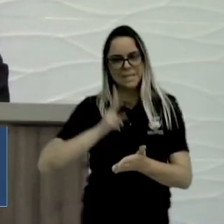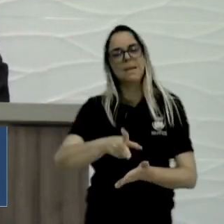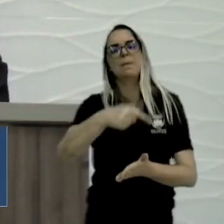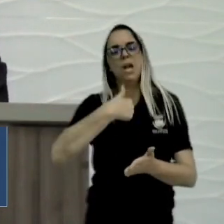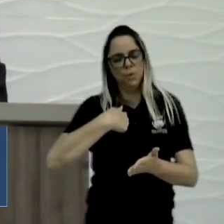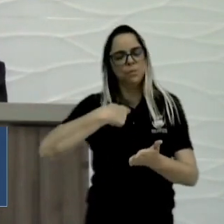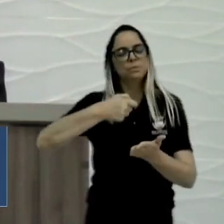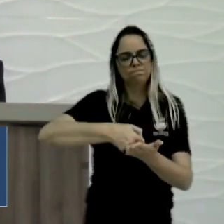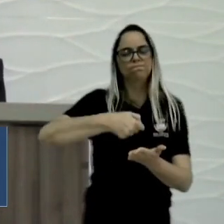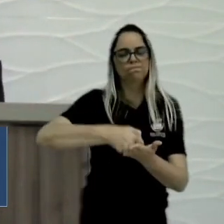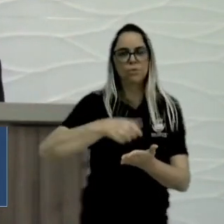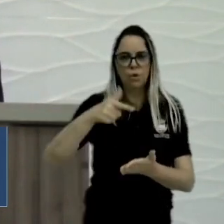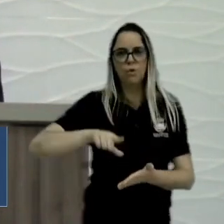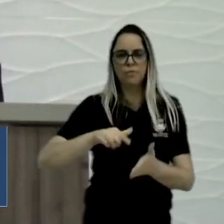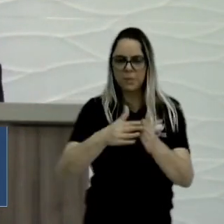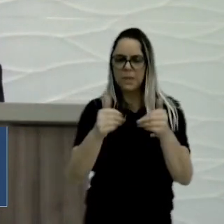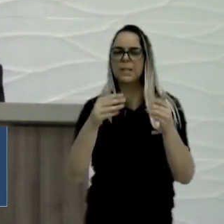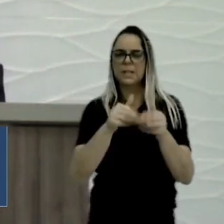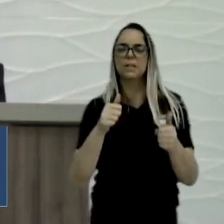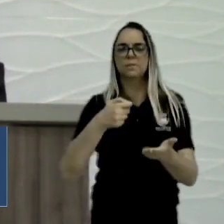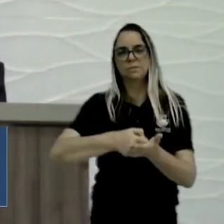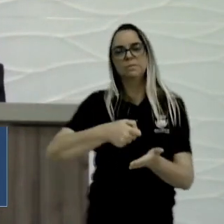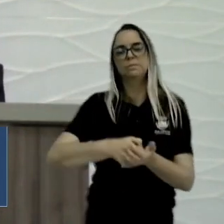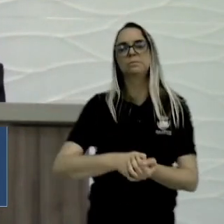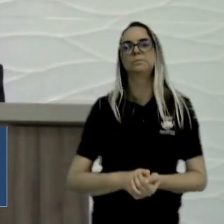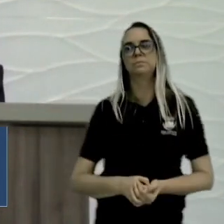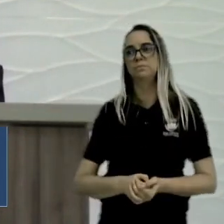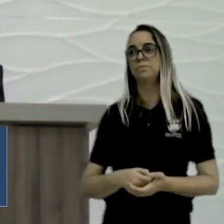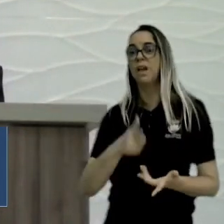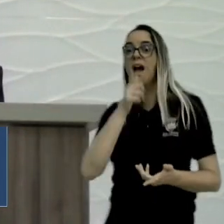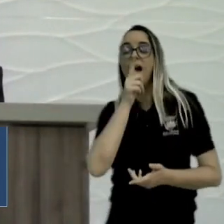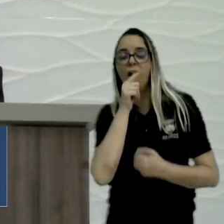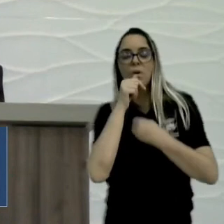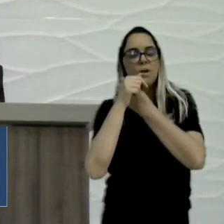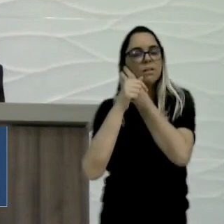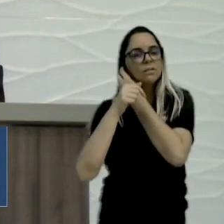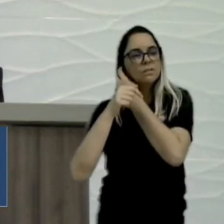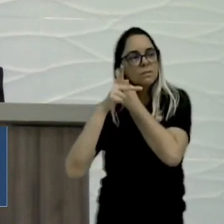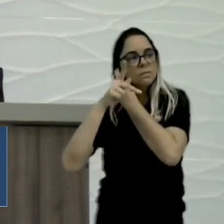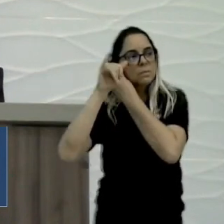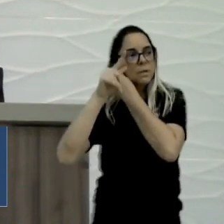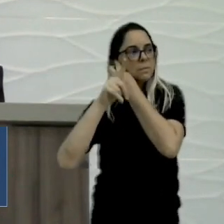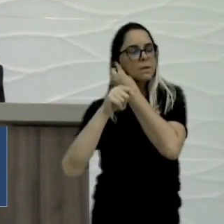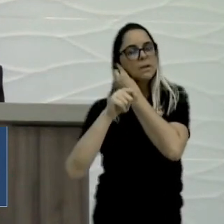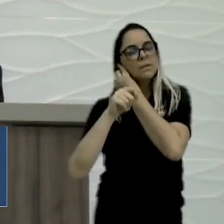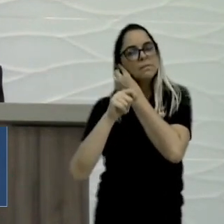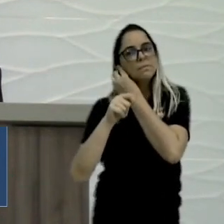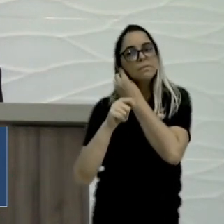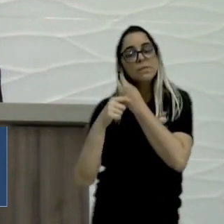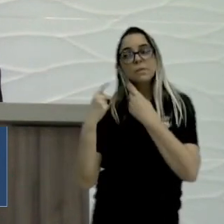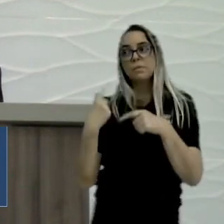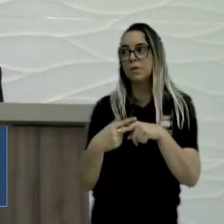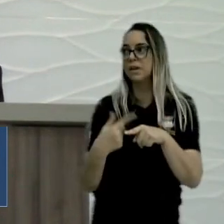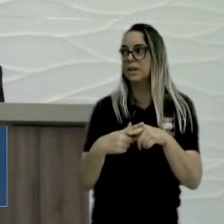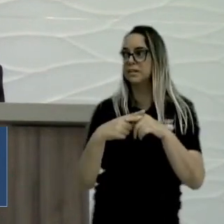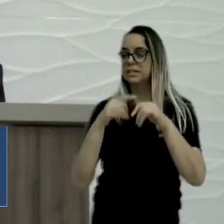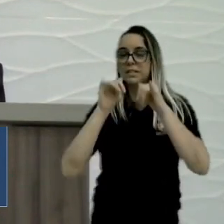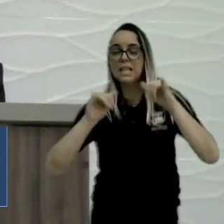eu vou ficar cobrando aqui, água da Operação Pipa, porque disseram que era a partir do dia primeiro,